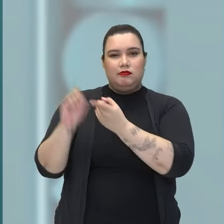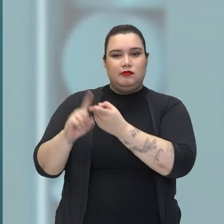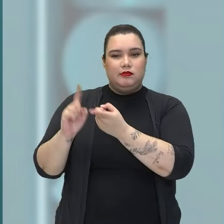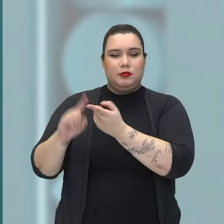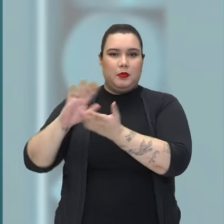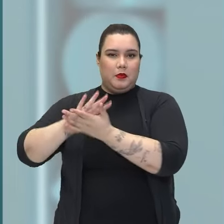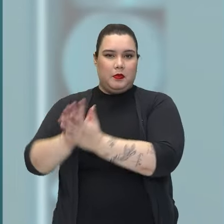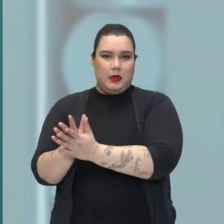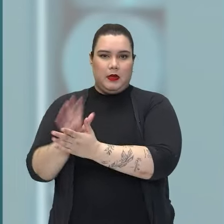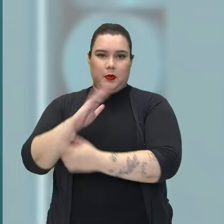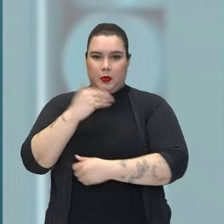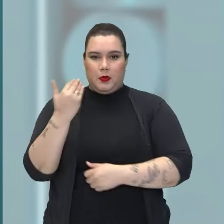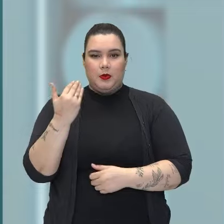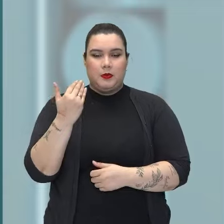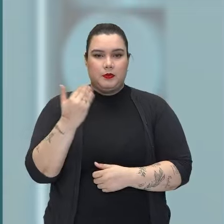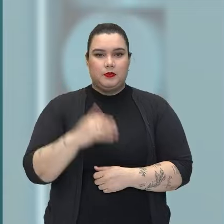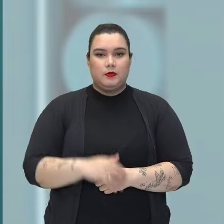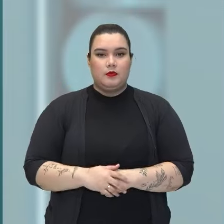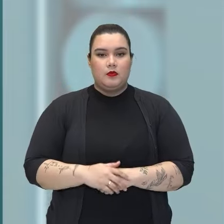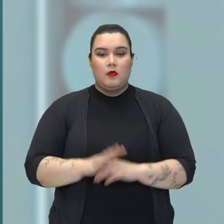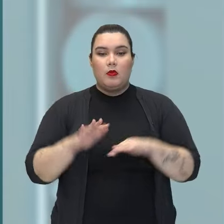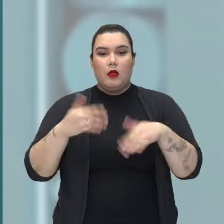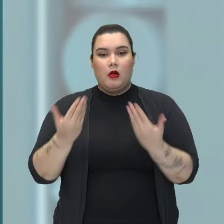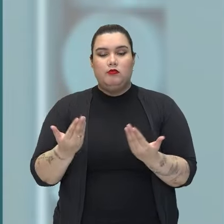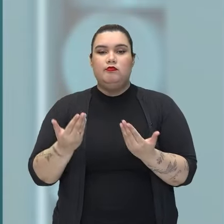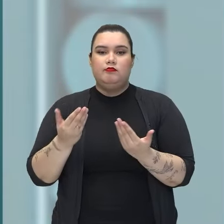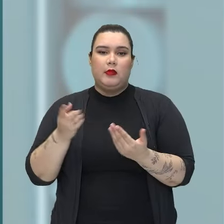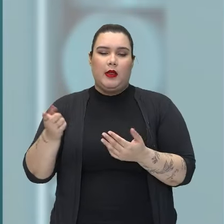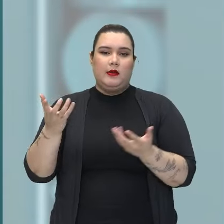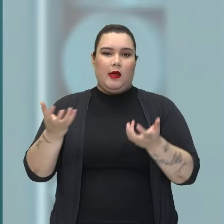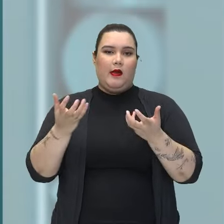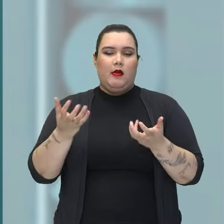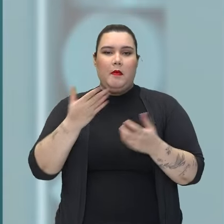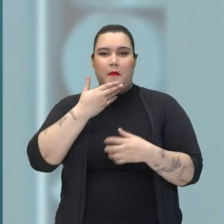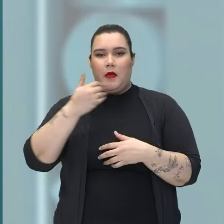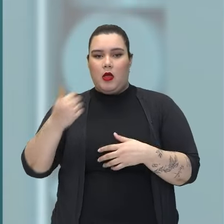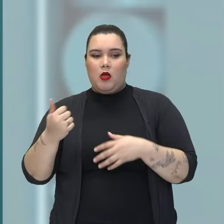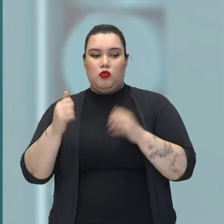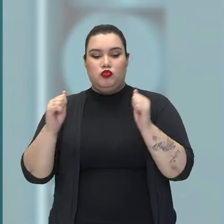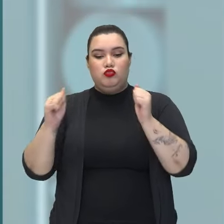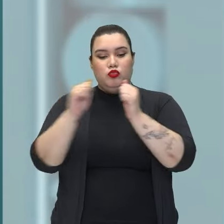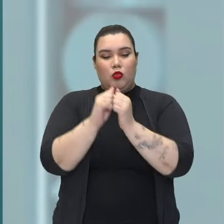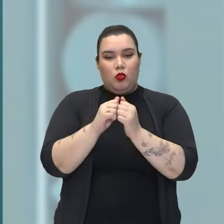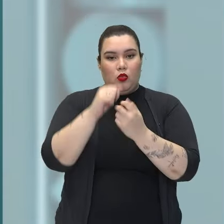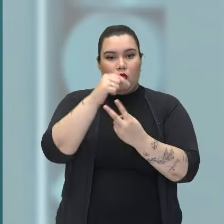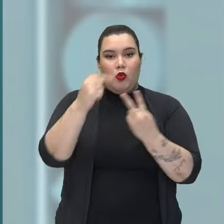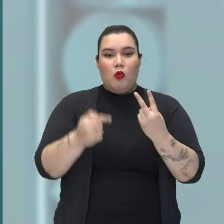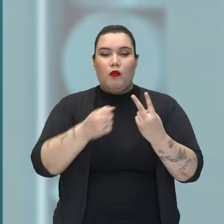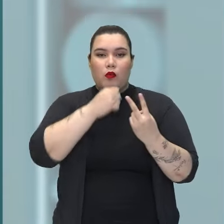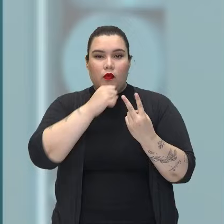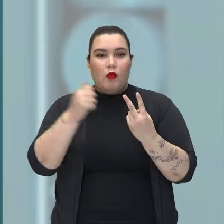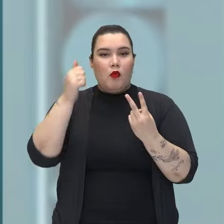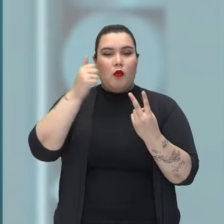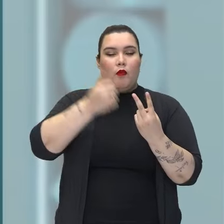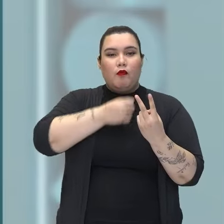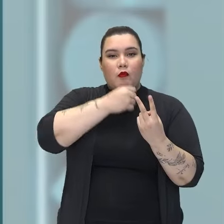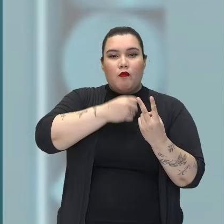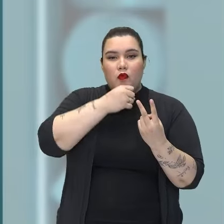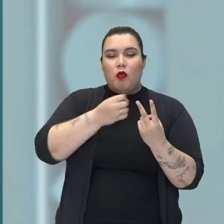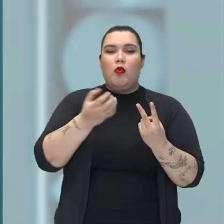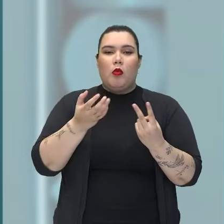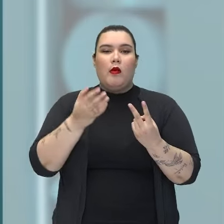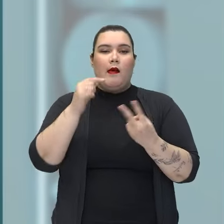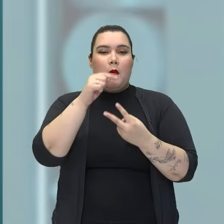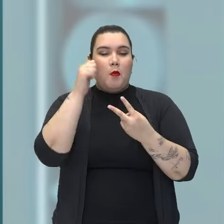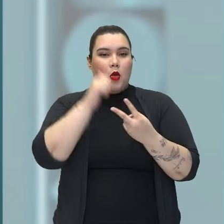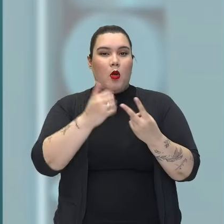a vida dele. Então, ele resolve sair com esse casal de negros, fugir para esse local